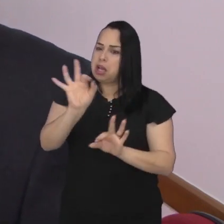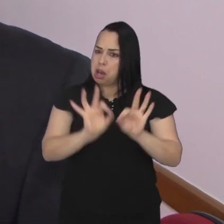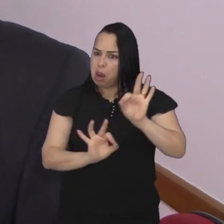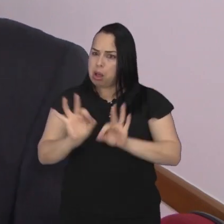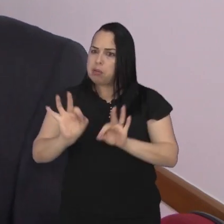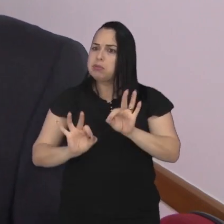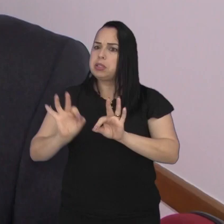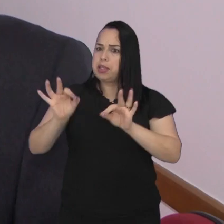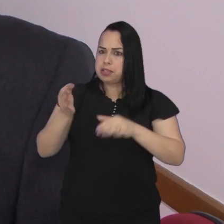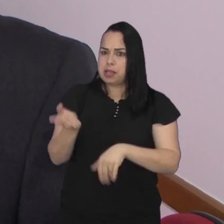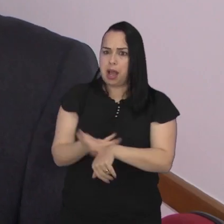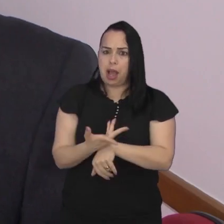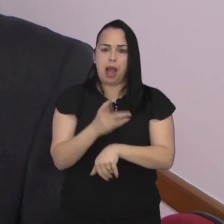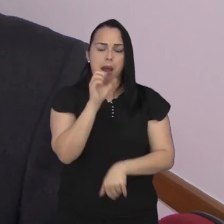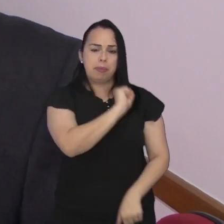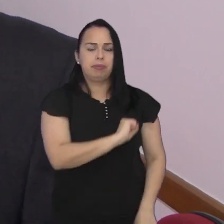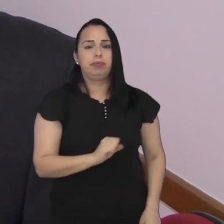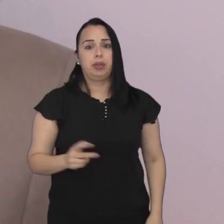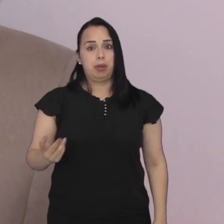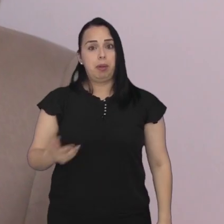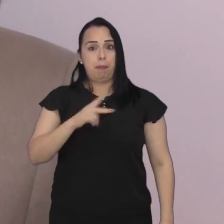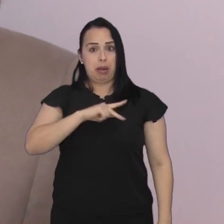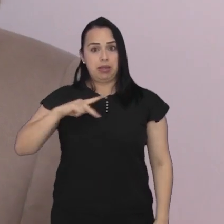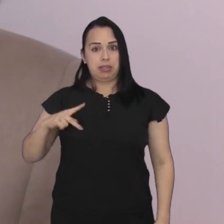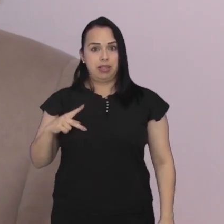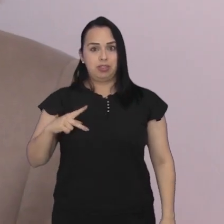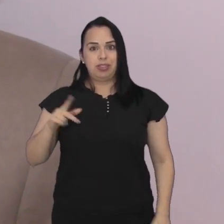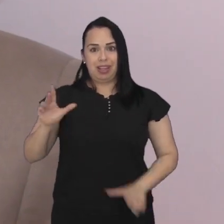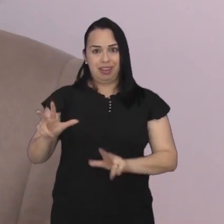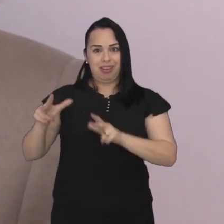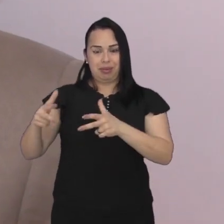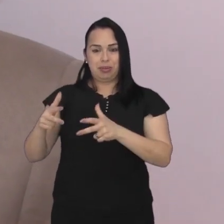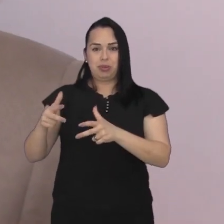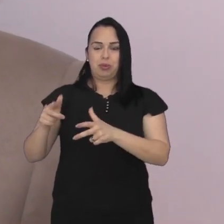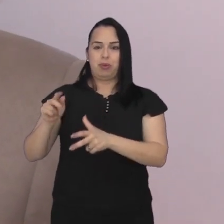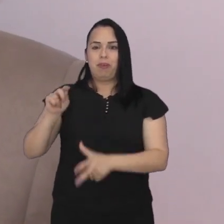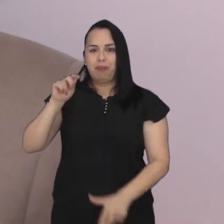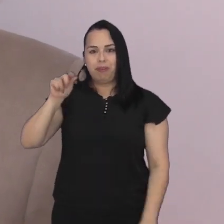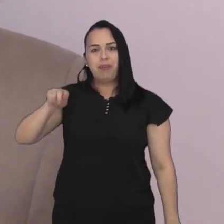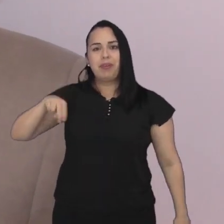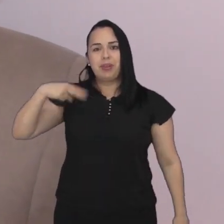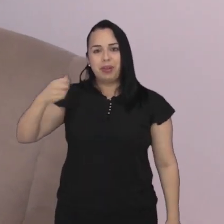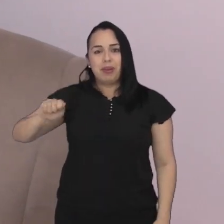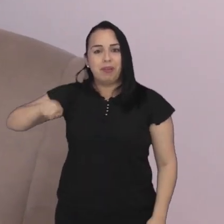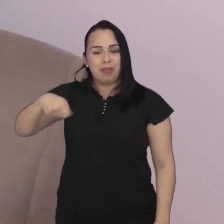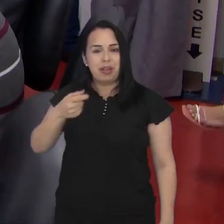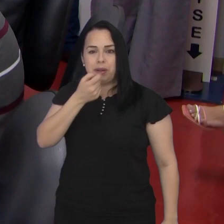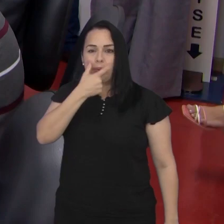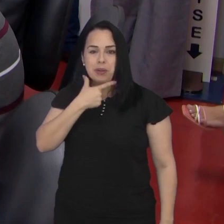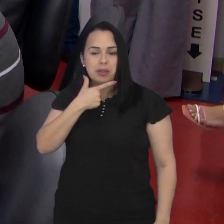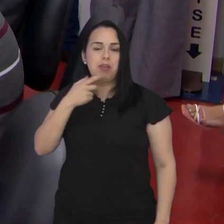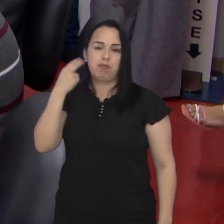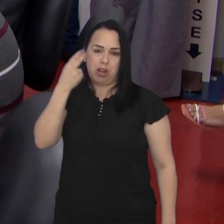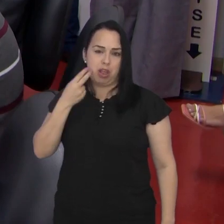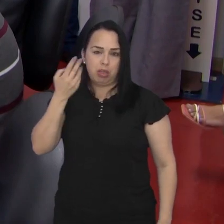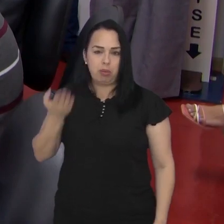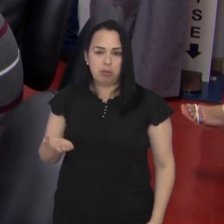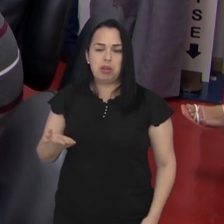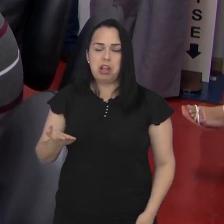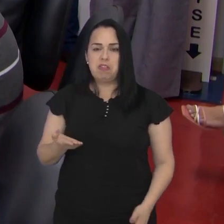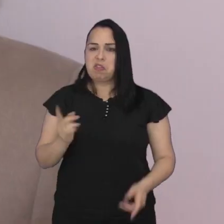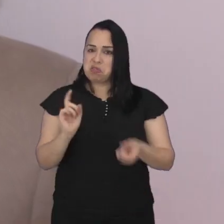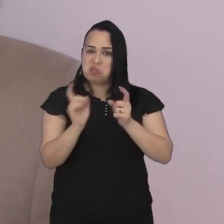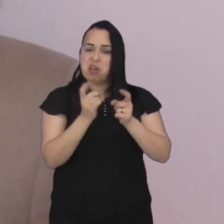EDP possa agilizar. Para o presidente da Câmara, o vereador Roberto do Elevem, a reunião foi